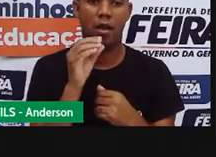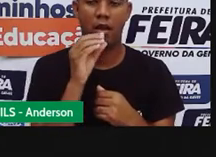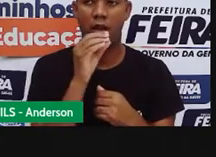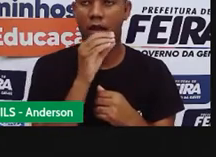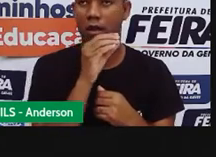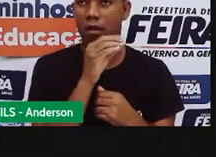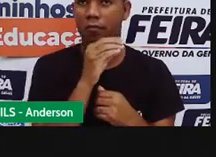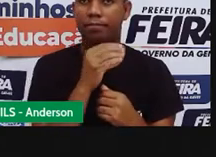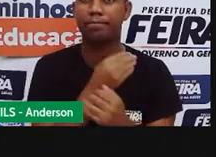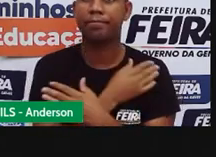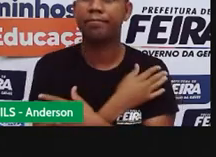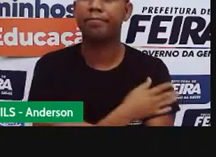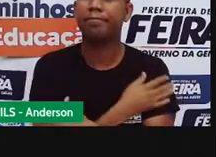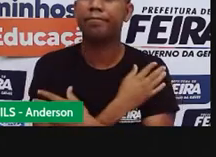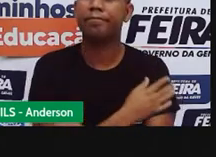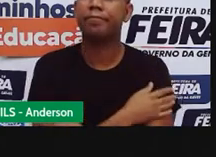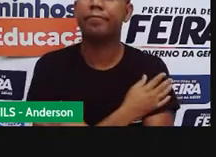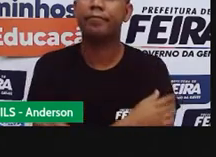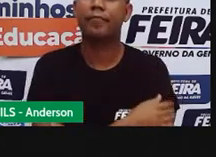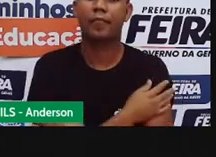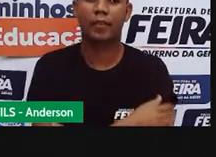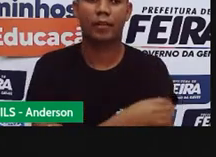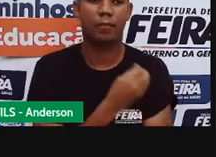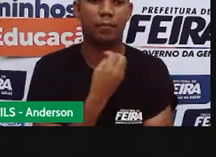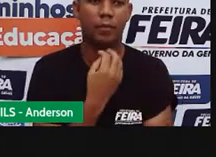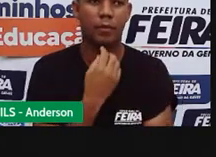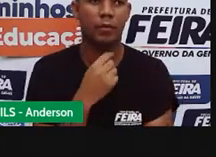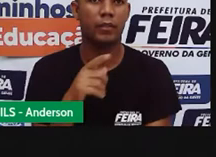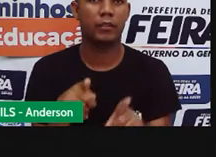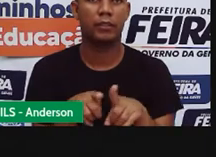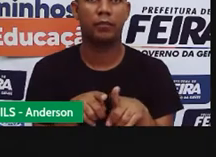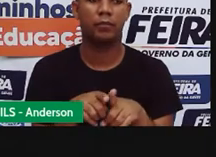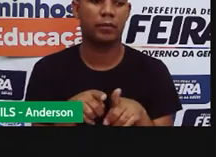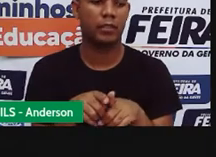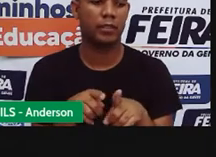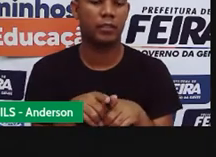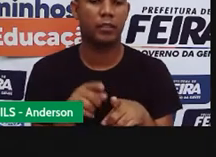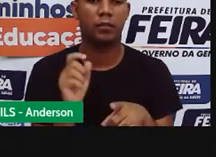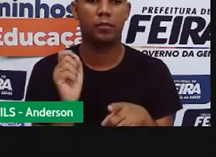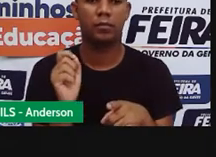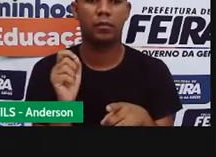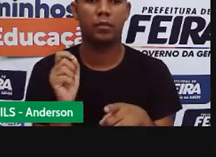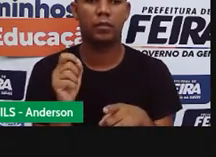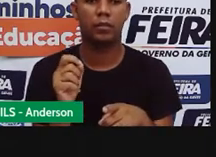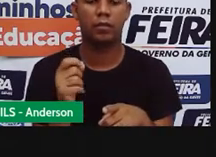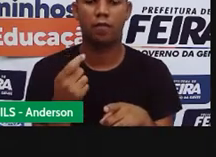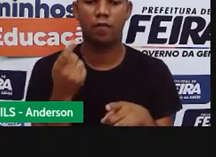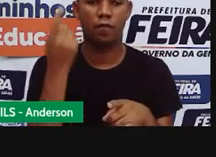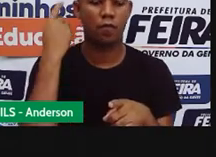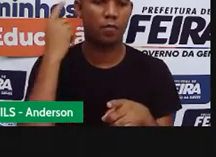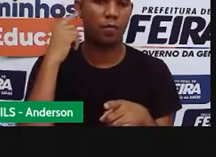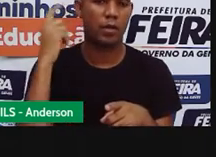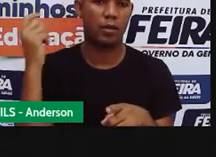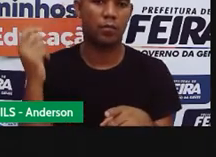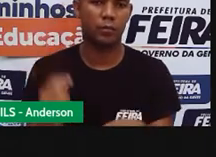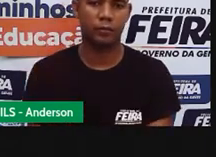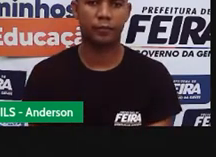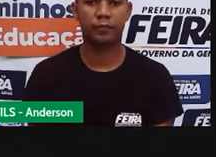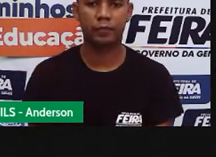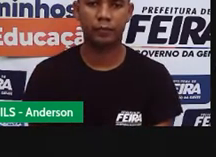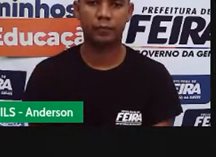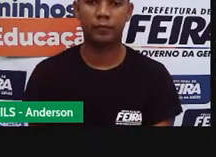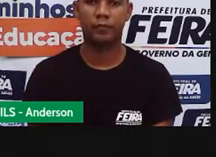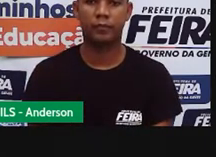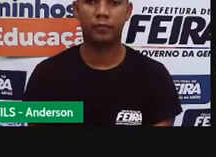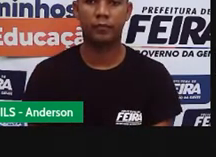tempo quente, também fica frio. E os ruídos ficam ó, do lado e fora da casa. Como na